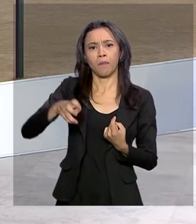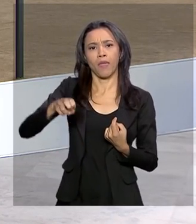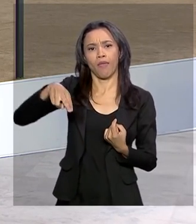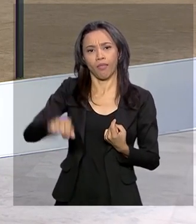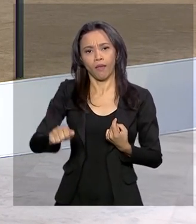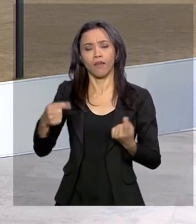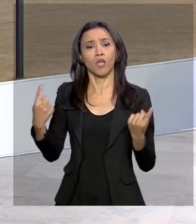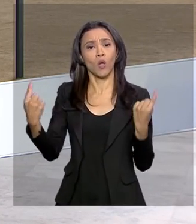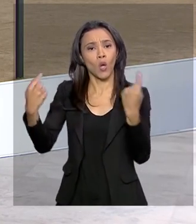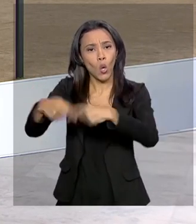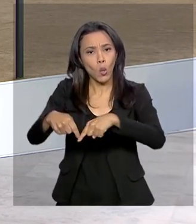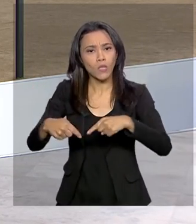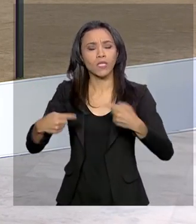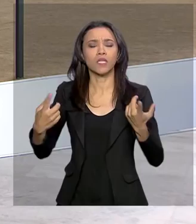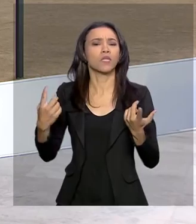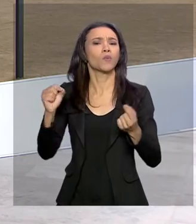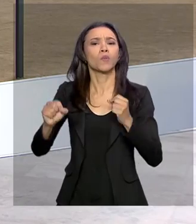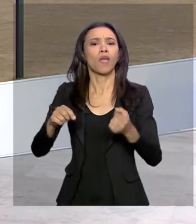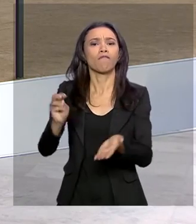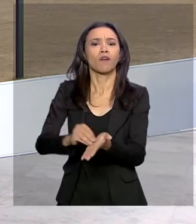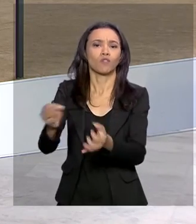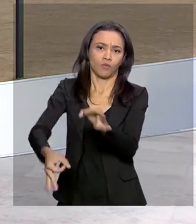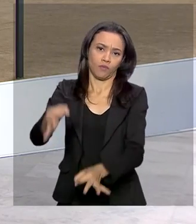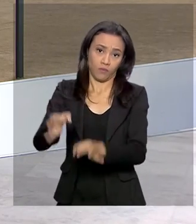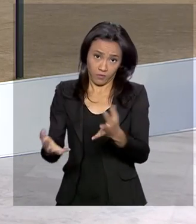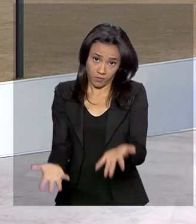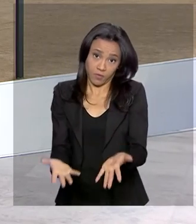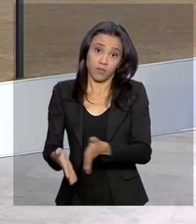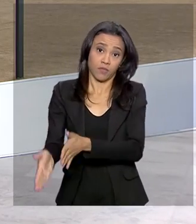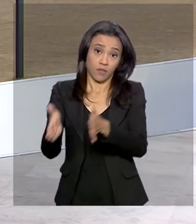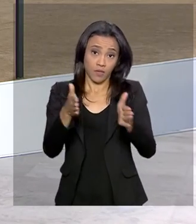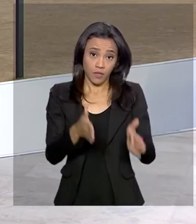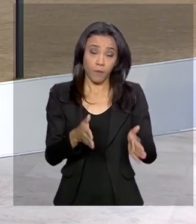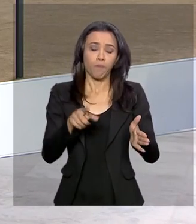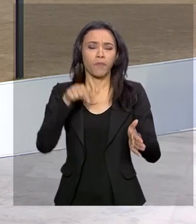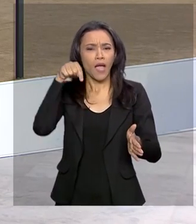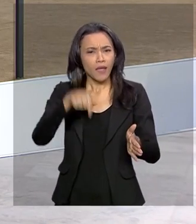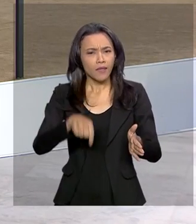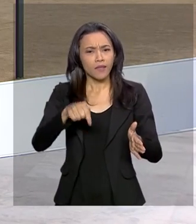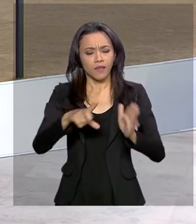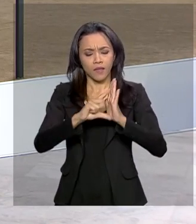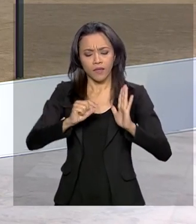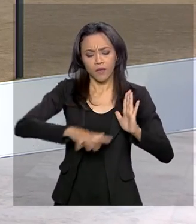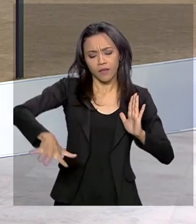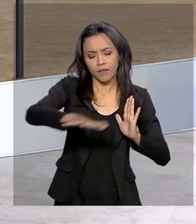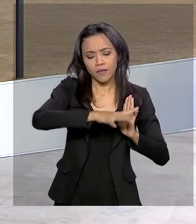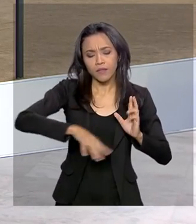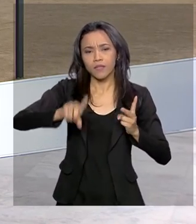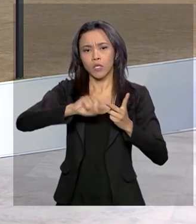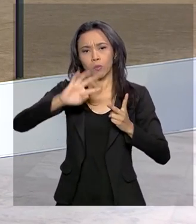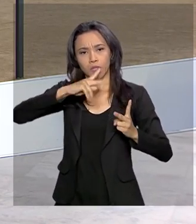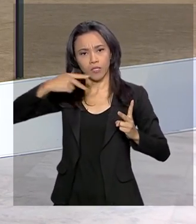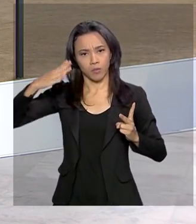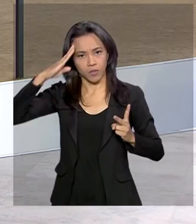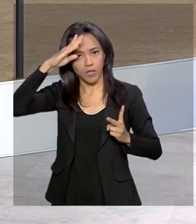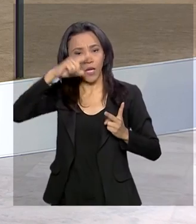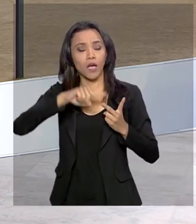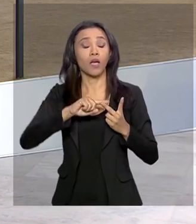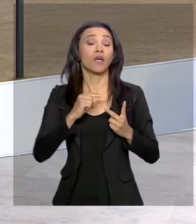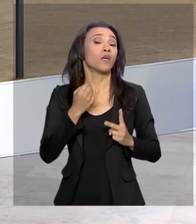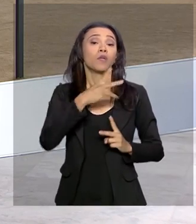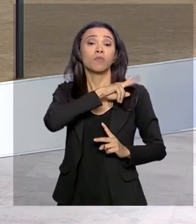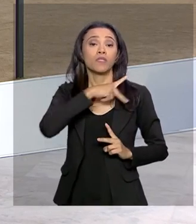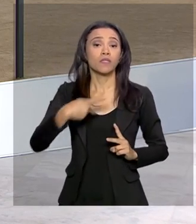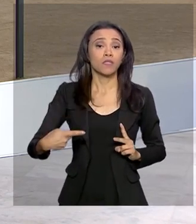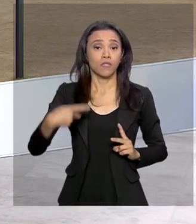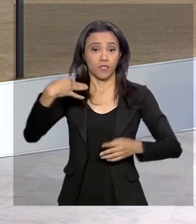criminalidade. E no evento que teve hoje aqui de manhã no Palácio do Planalto, tanto o presidente Jair Bolsonaro quanto o ministro da Justiça